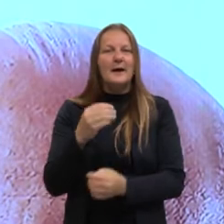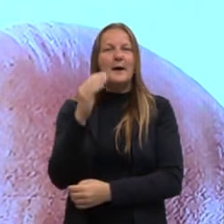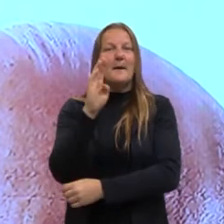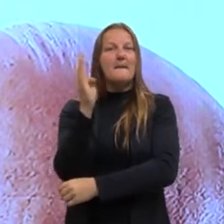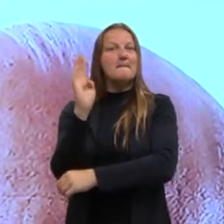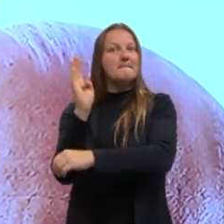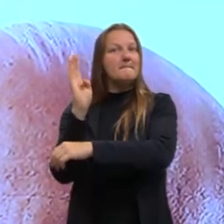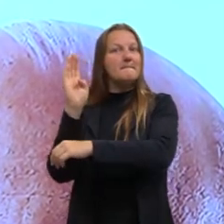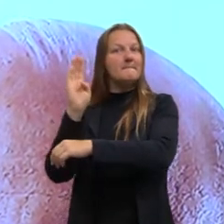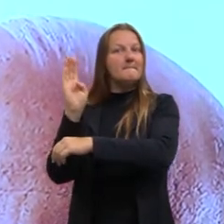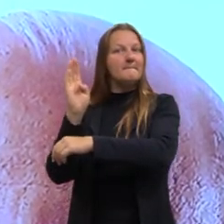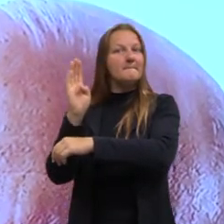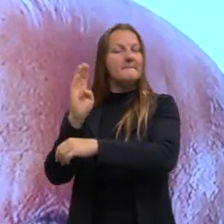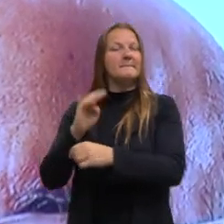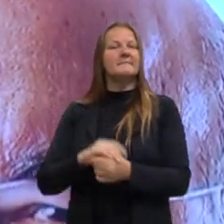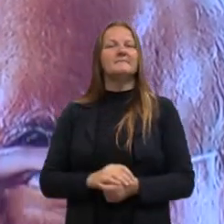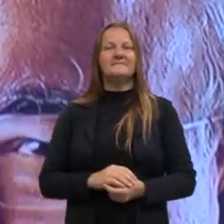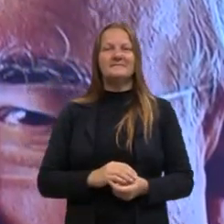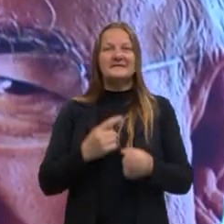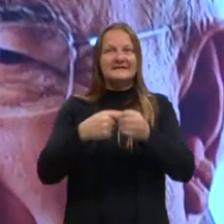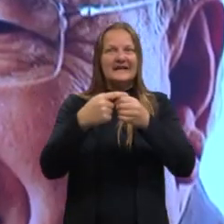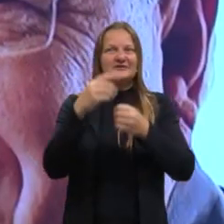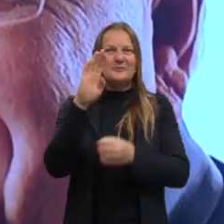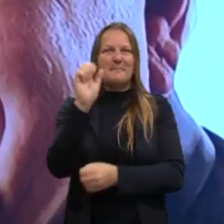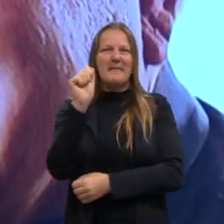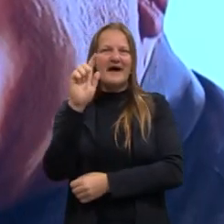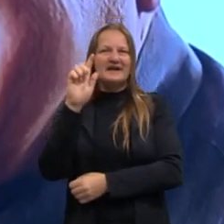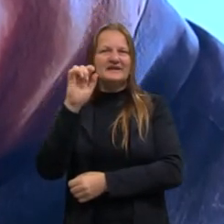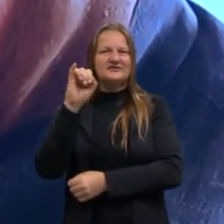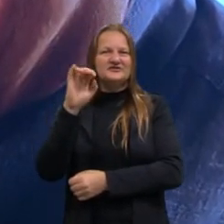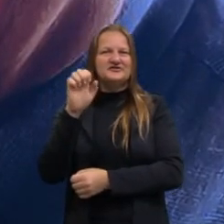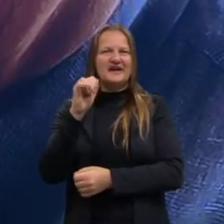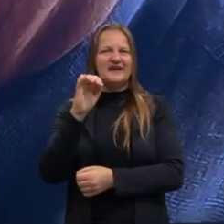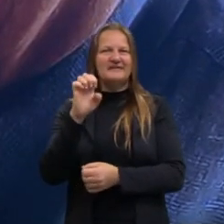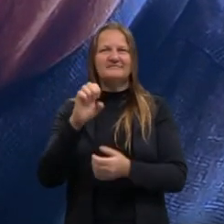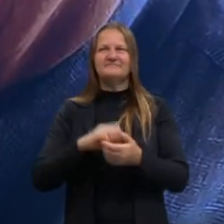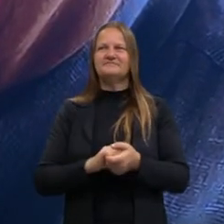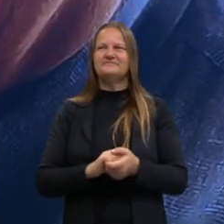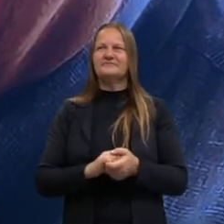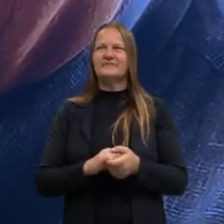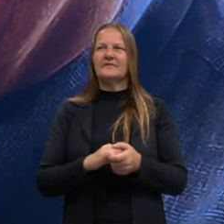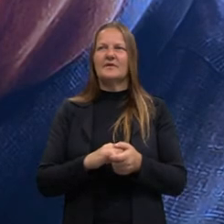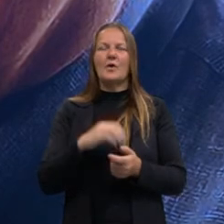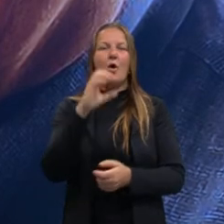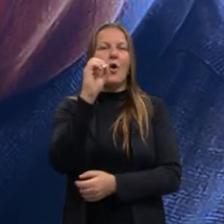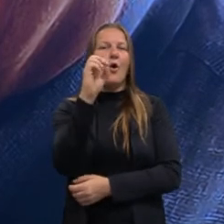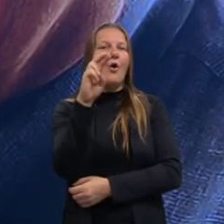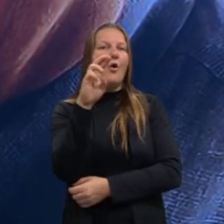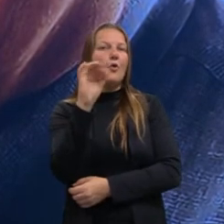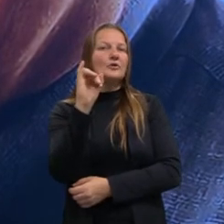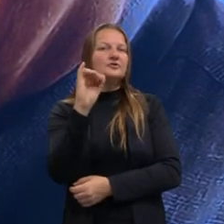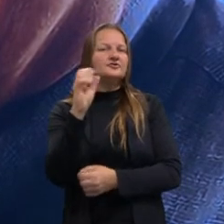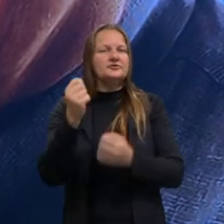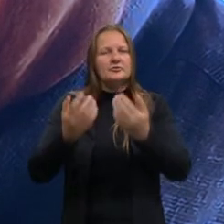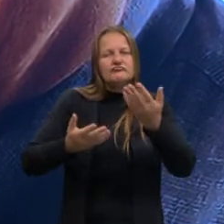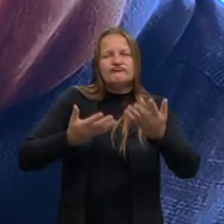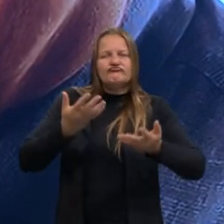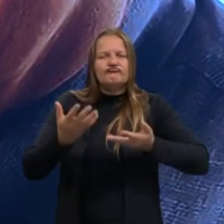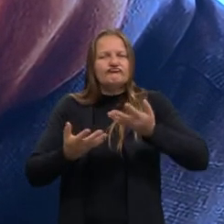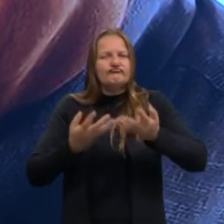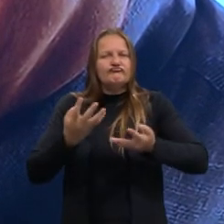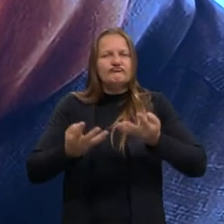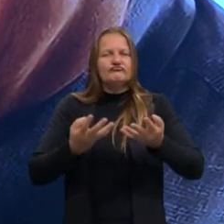Veríssimo. E aqui embaixo, no cantinho, a gente tem Orgias, que também é mais aí um compilado.